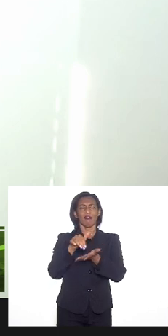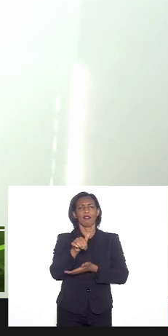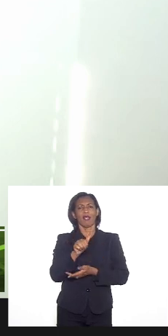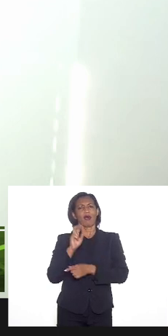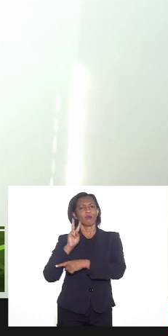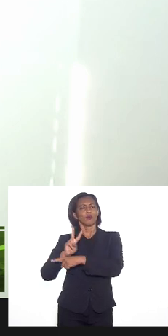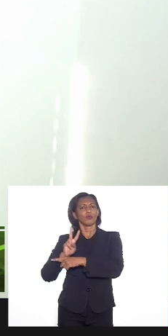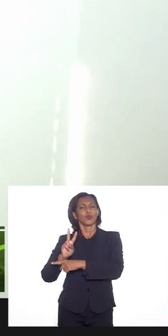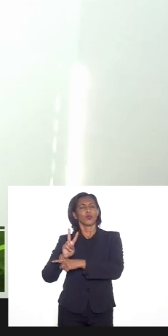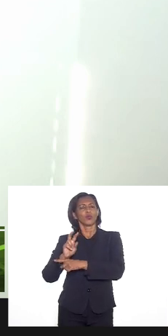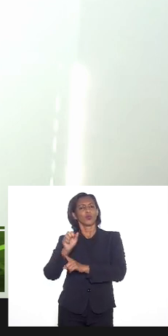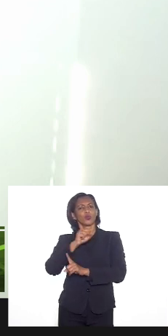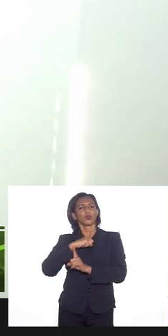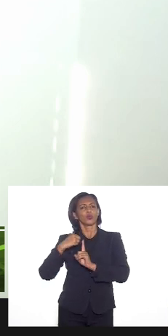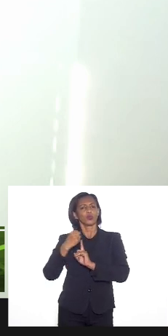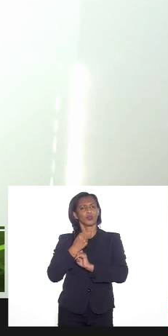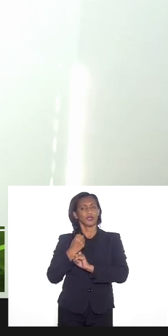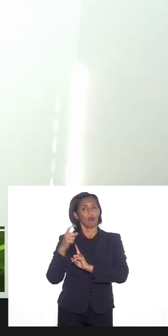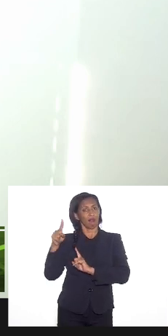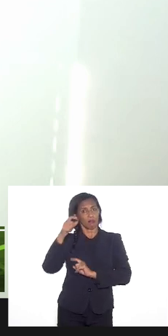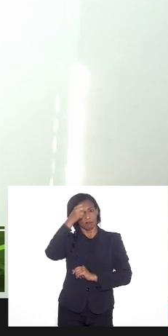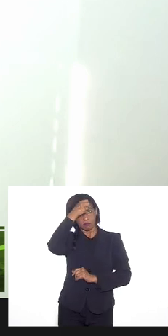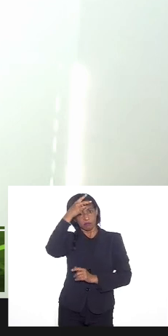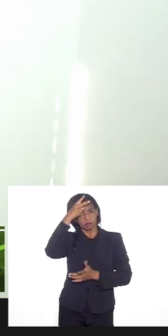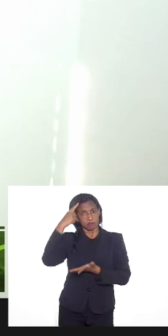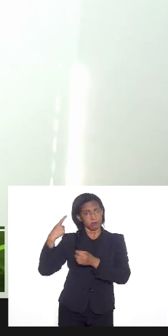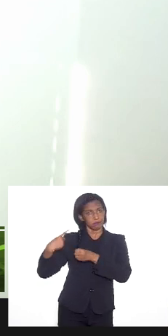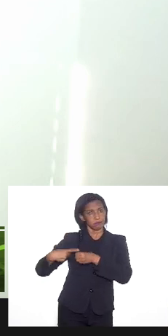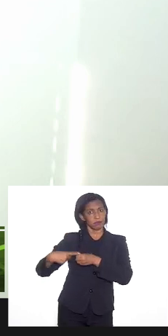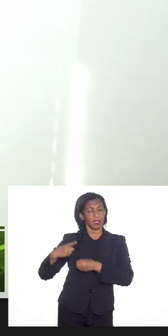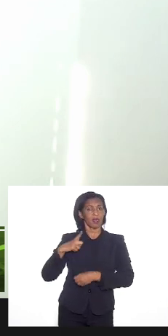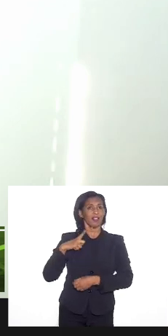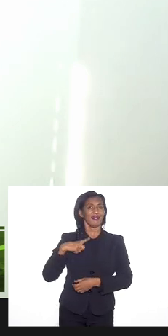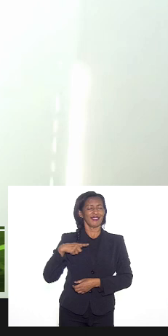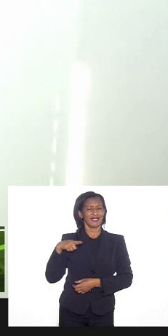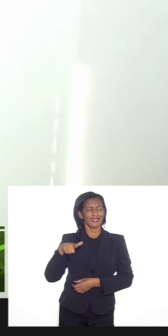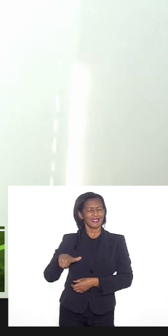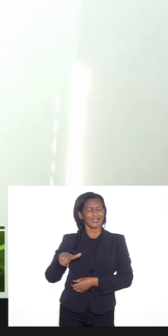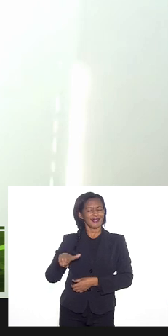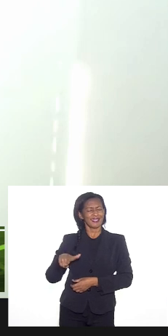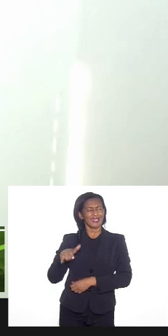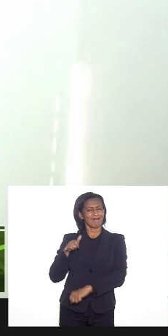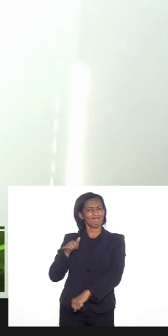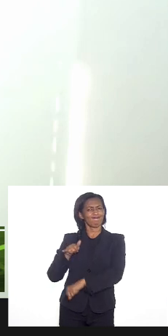Direitos Humanos do Município e de fato há essa lacuna a gente podia pensar enquanto